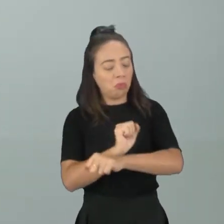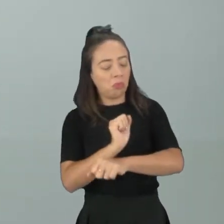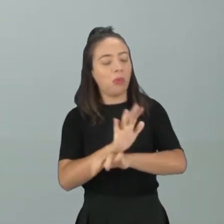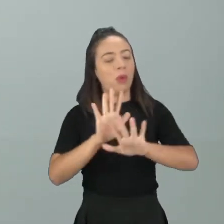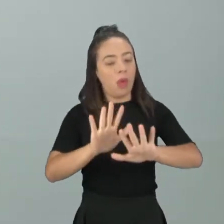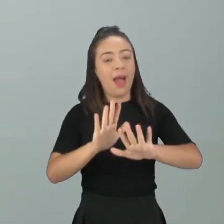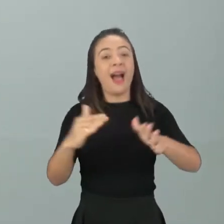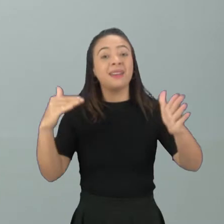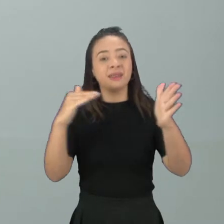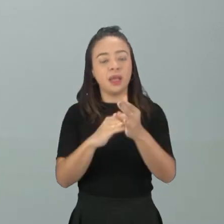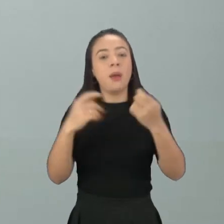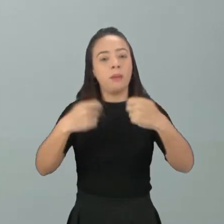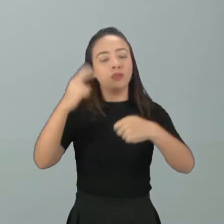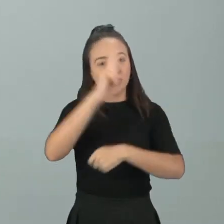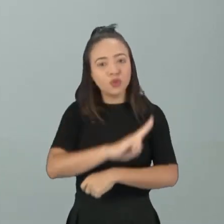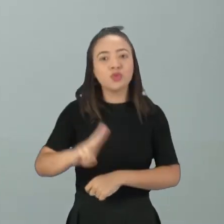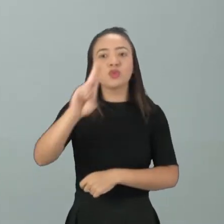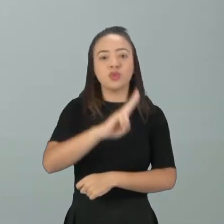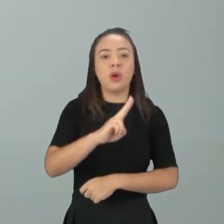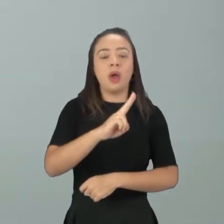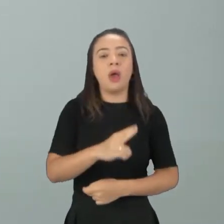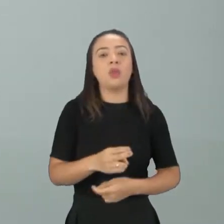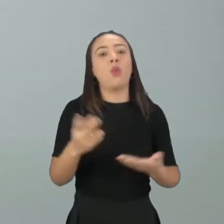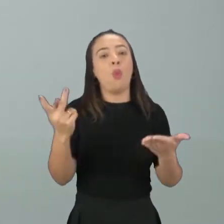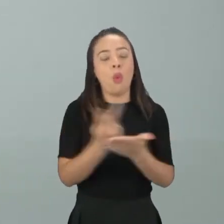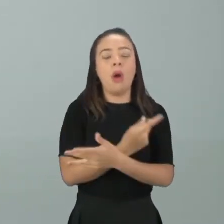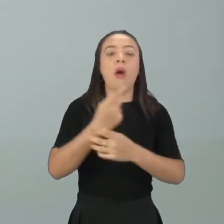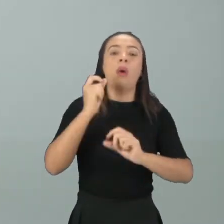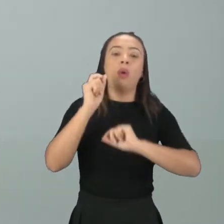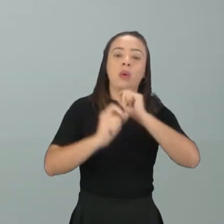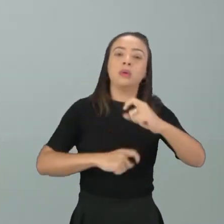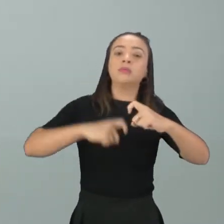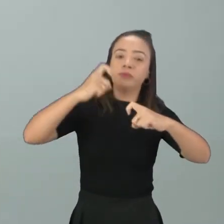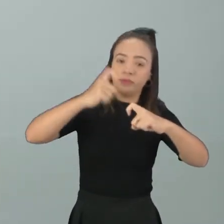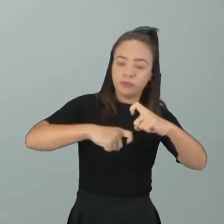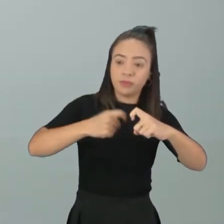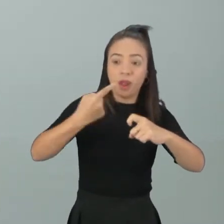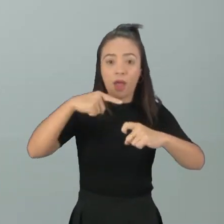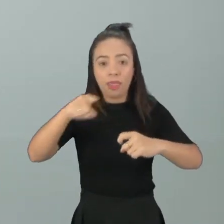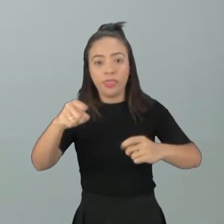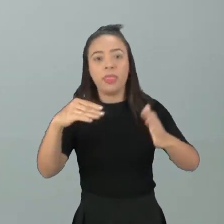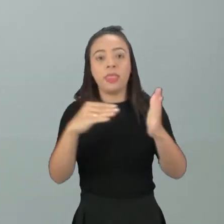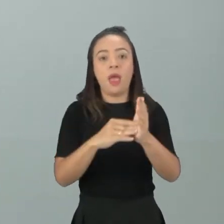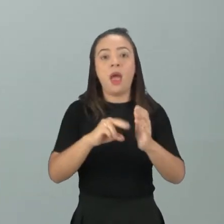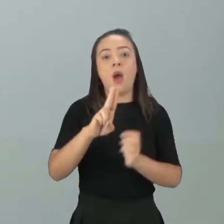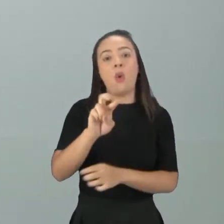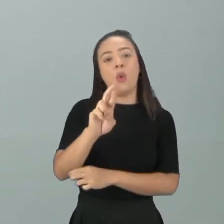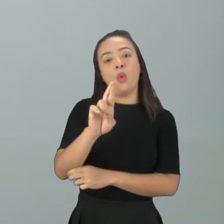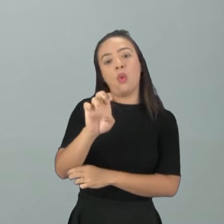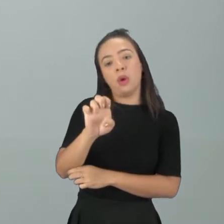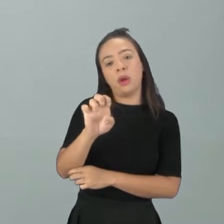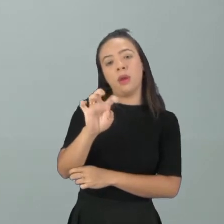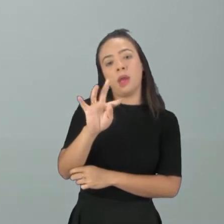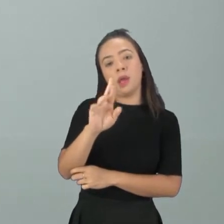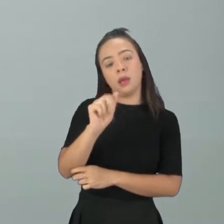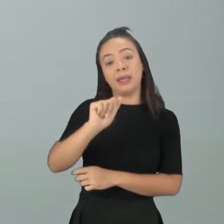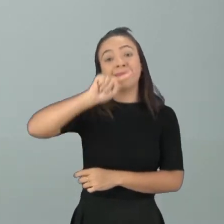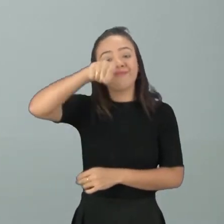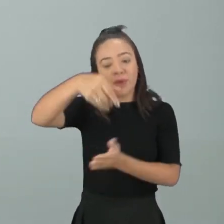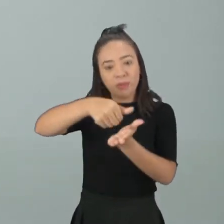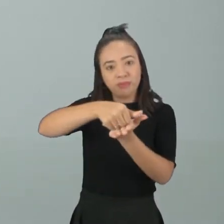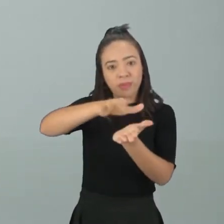eles serem usados, né? Até no momento da relação sexual, eles serem levados até a uretra e serem eliminados, tá? Então, são dois